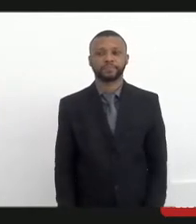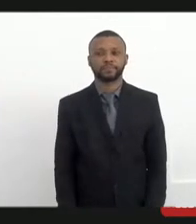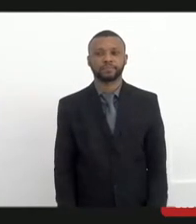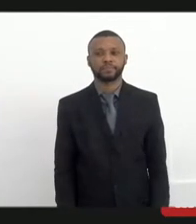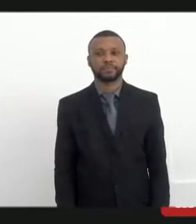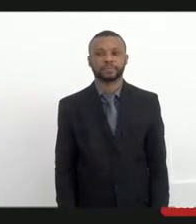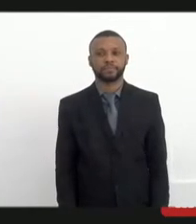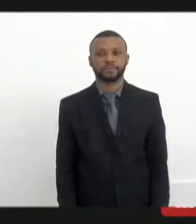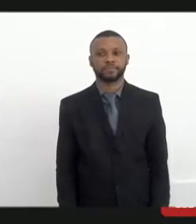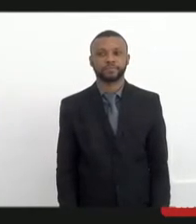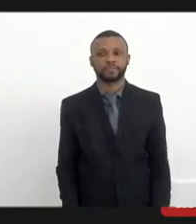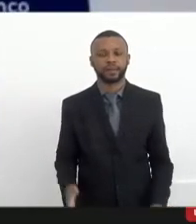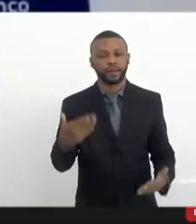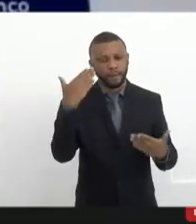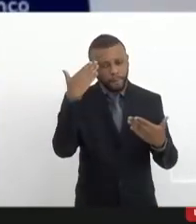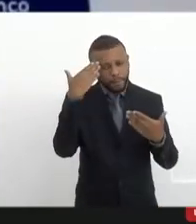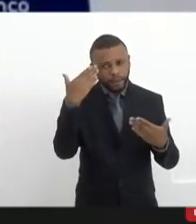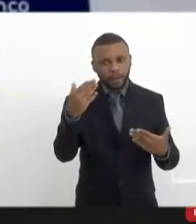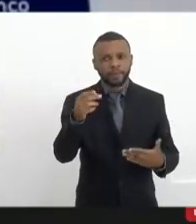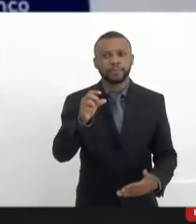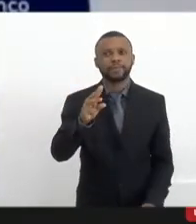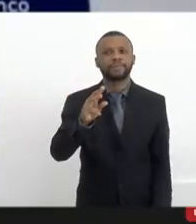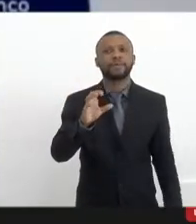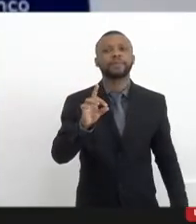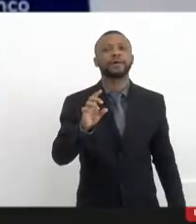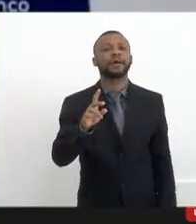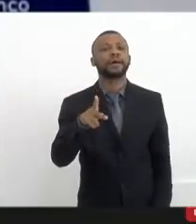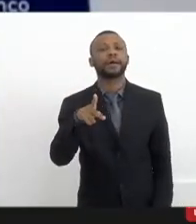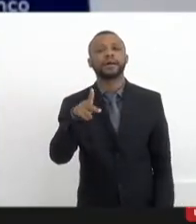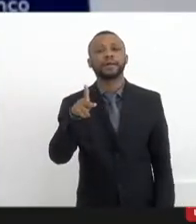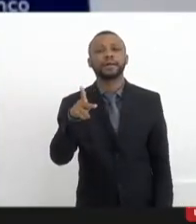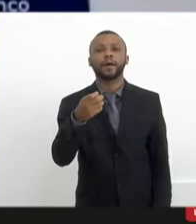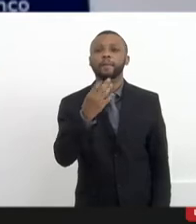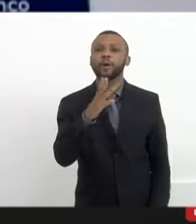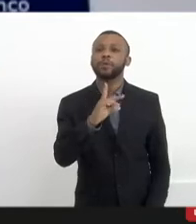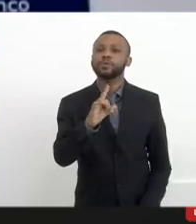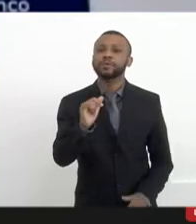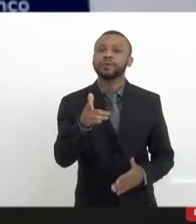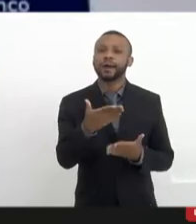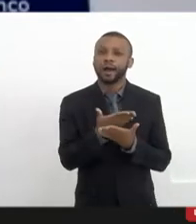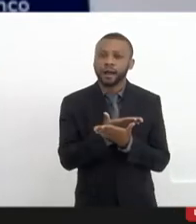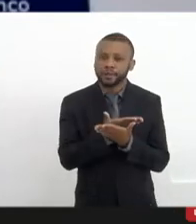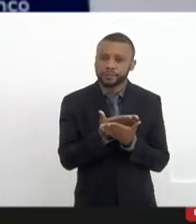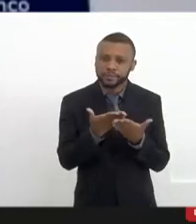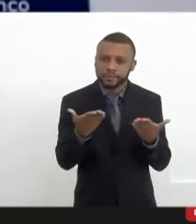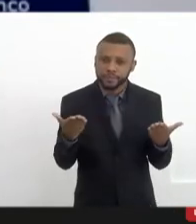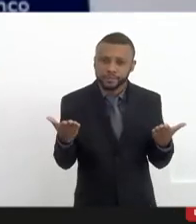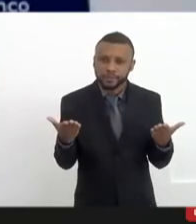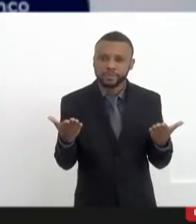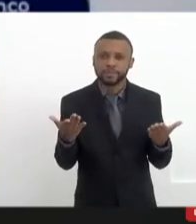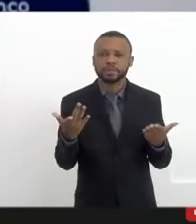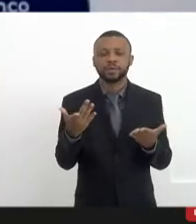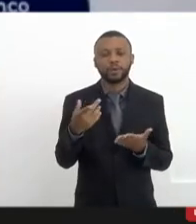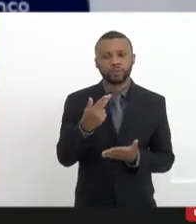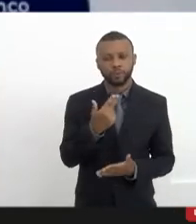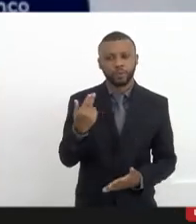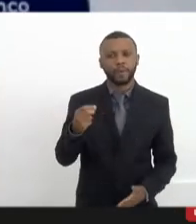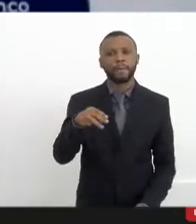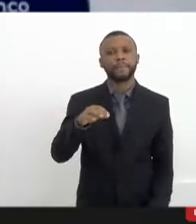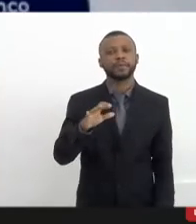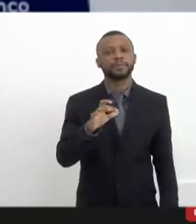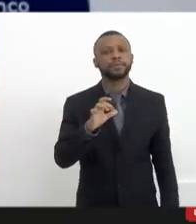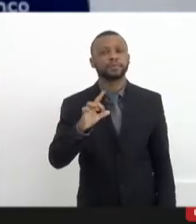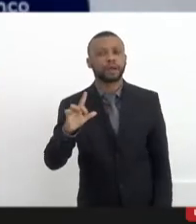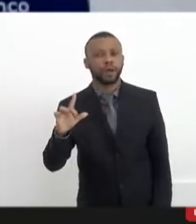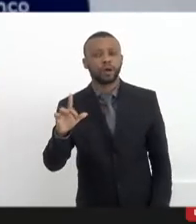Obrigado, Valdeck. Bom dia a todos e todas. Meu nome é Michel Silva, sou fundador e